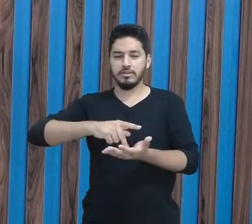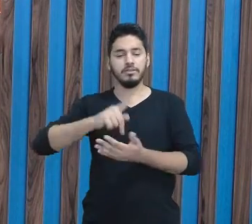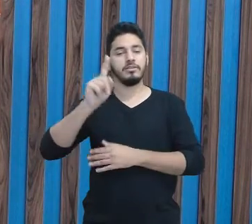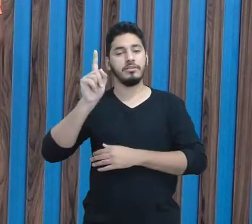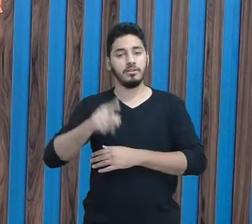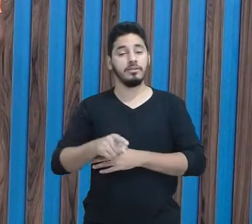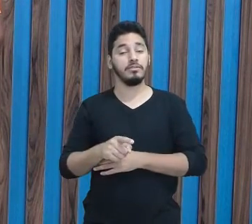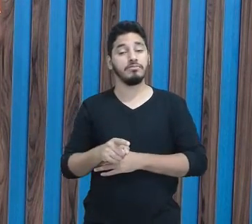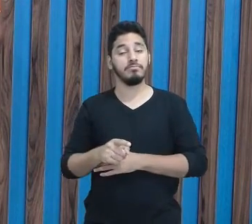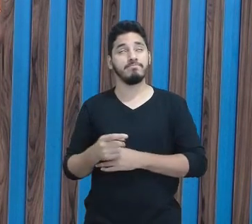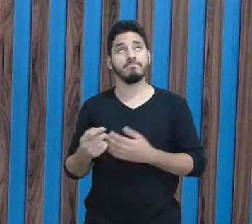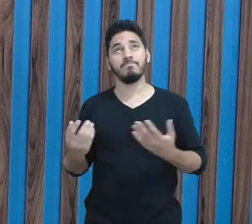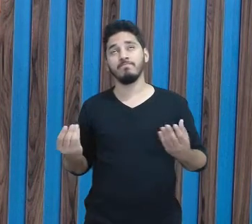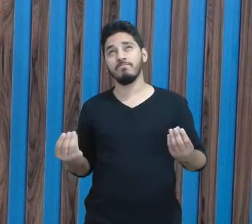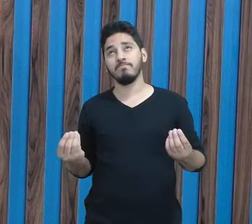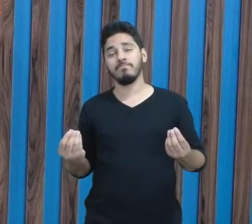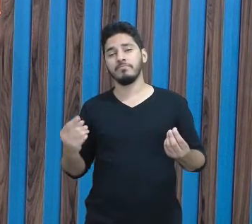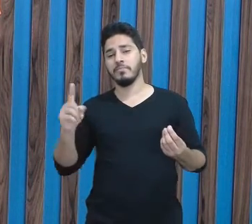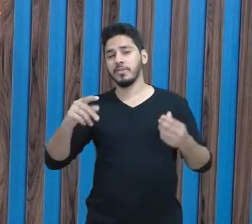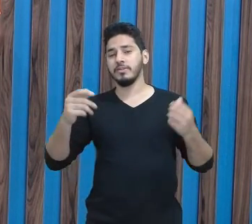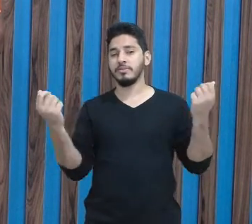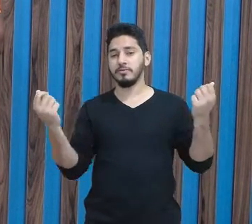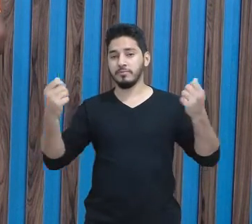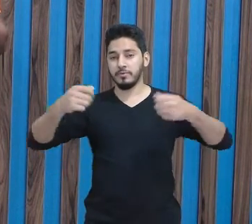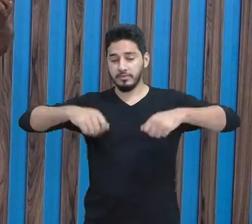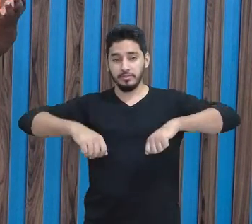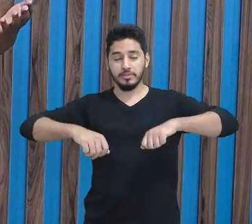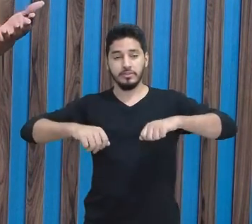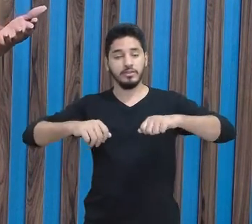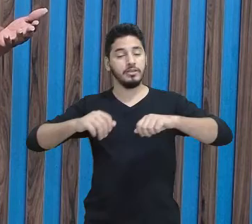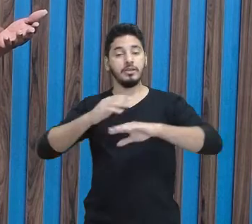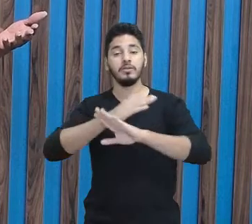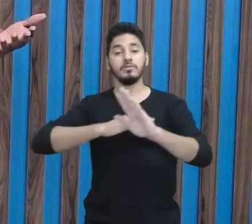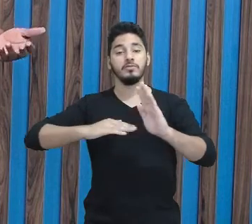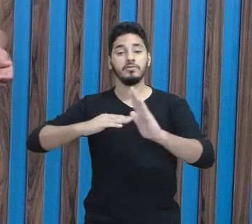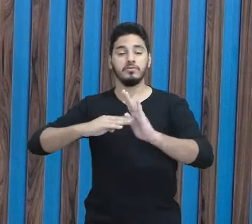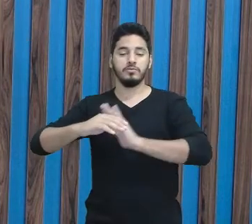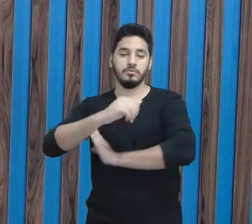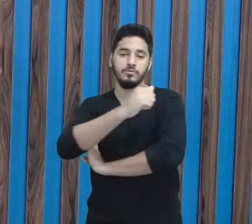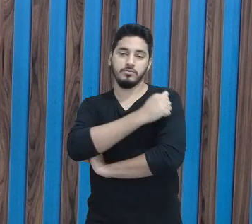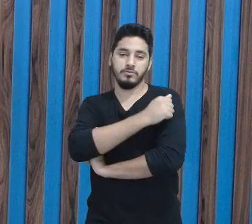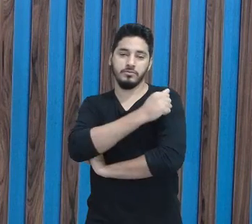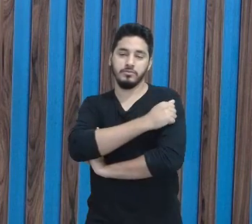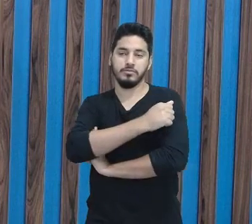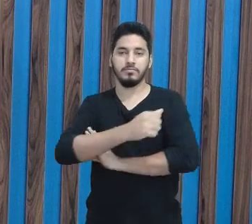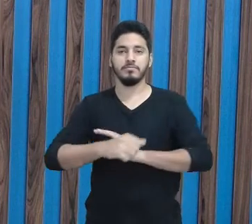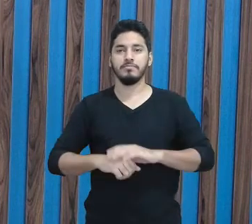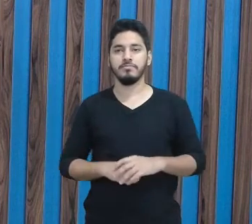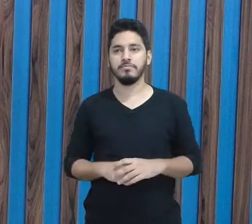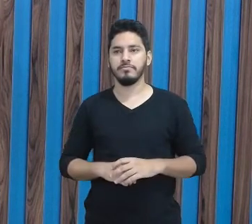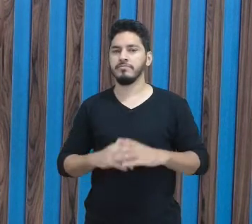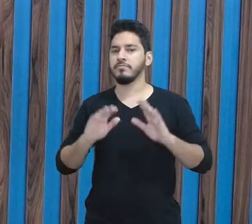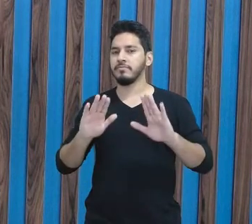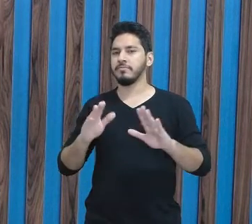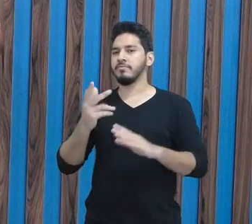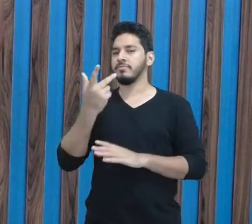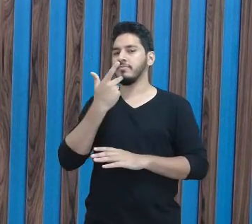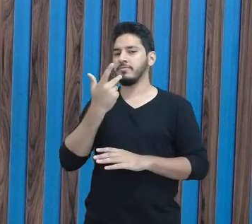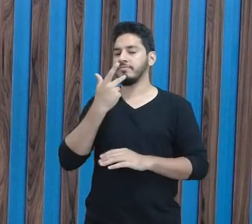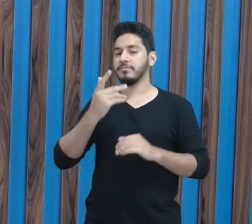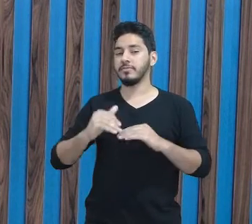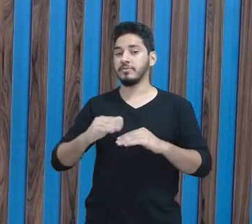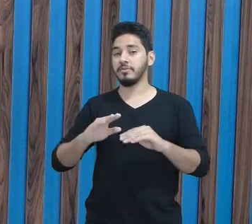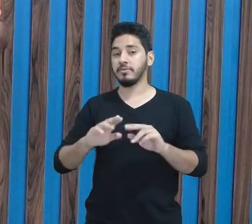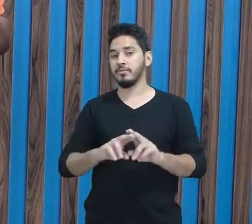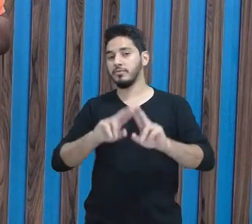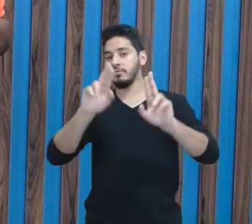faz, dá essa possibilidade a todos os estudantes. Mas vamos falar um pouquinho mais